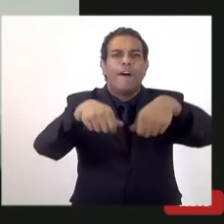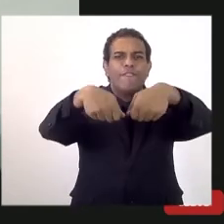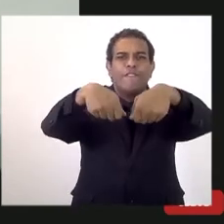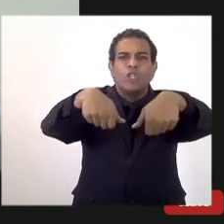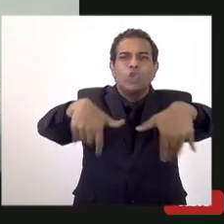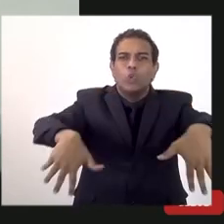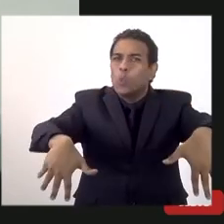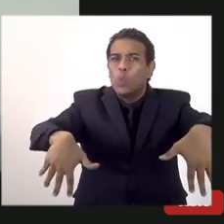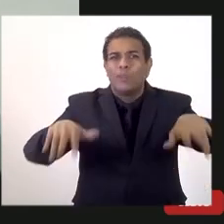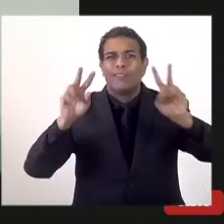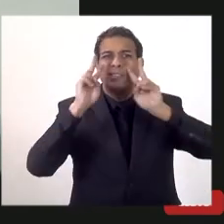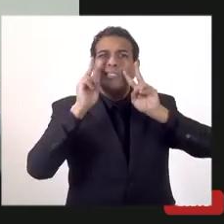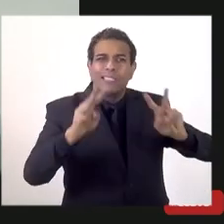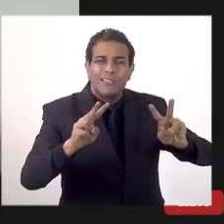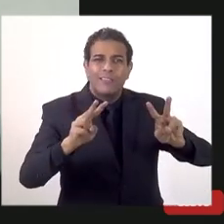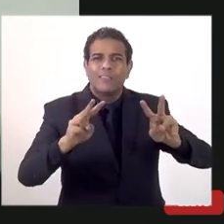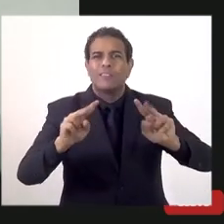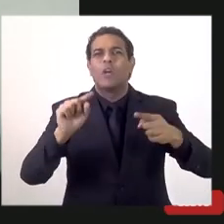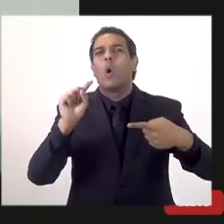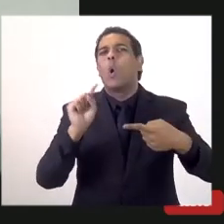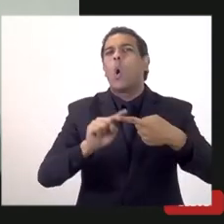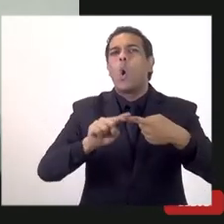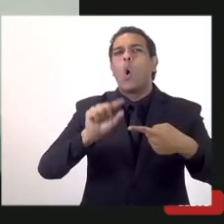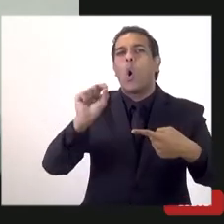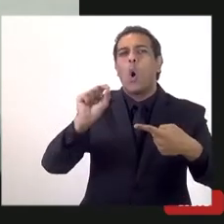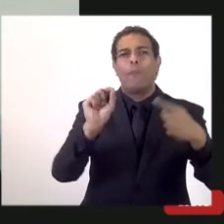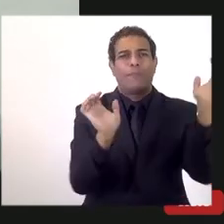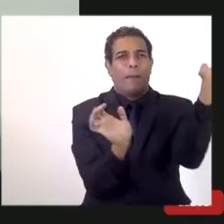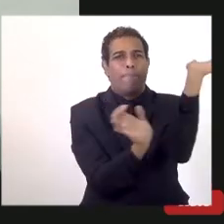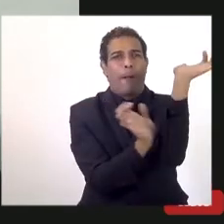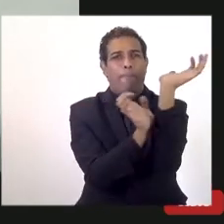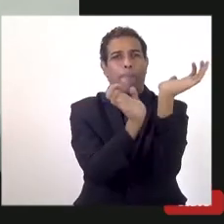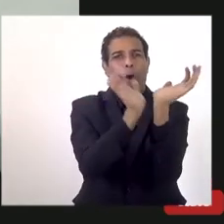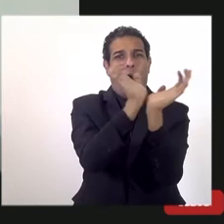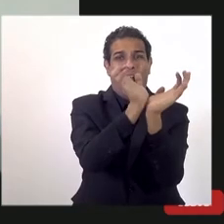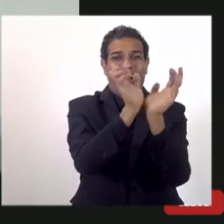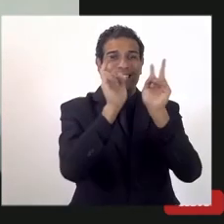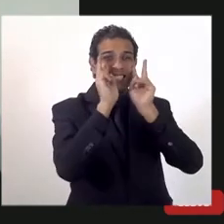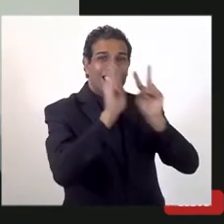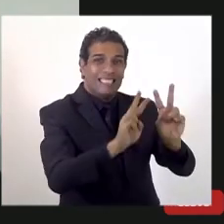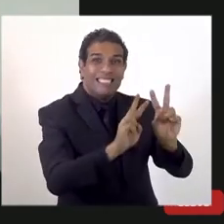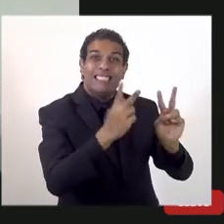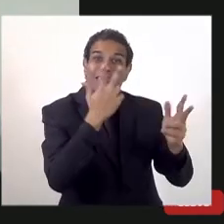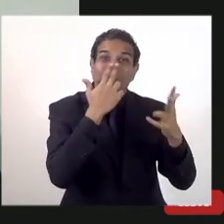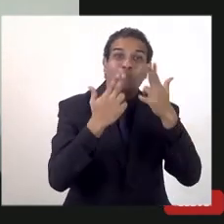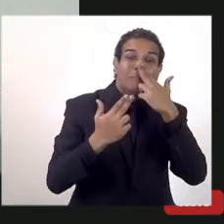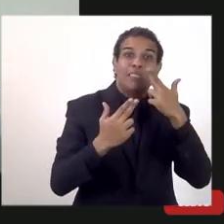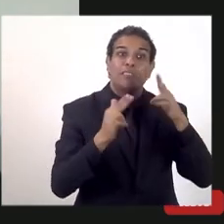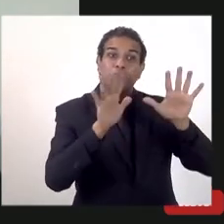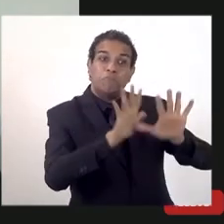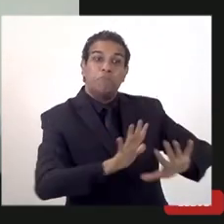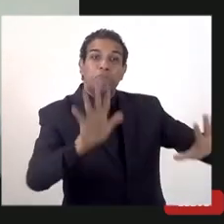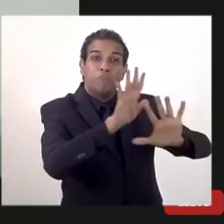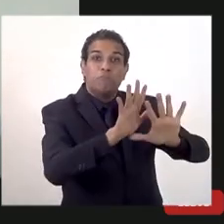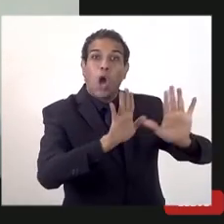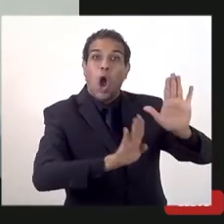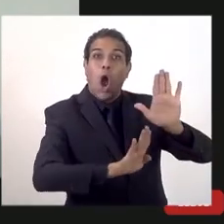Com relação à primeira questão, que é essa questão burocrática, eu acho que a gente já está evoluindo bastante e